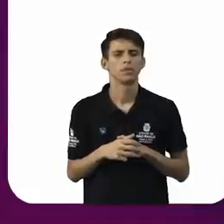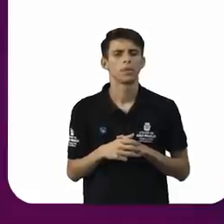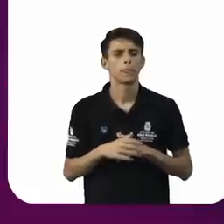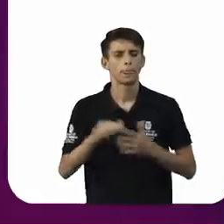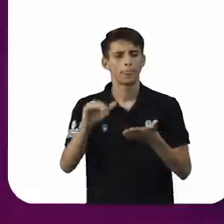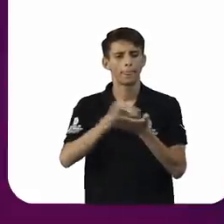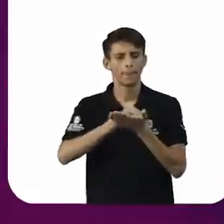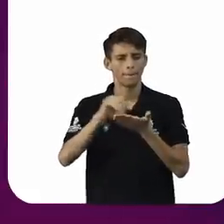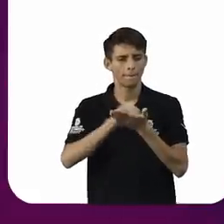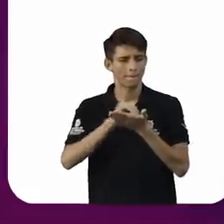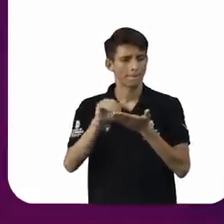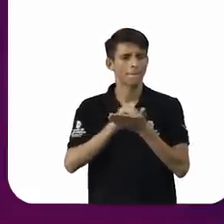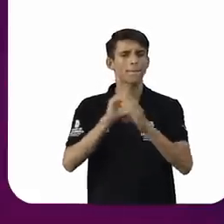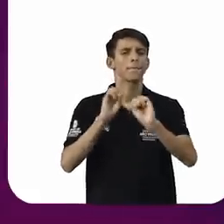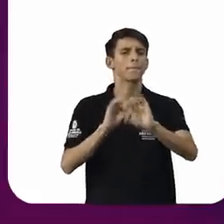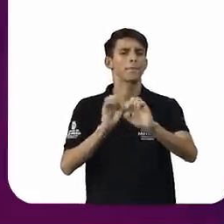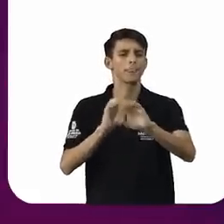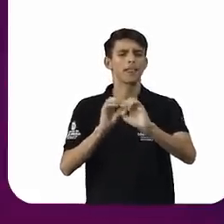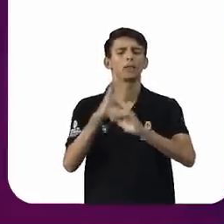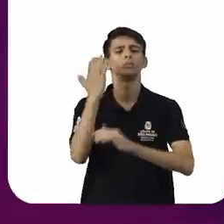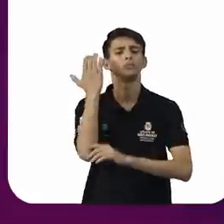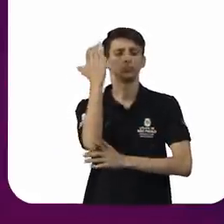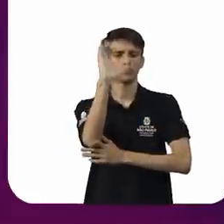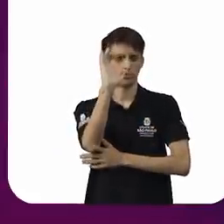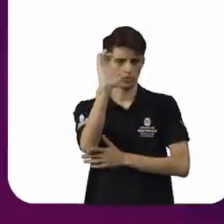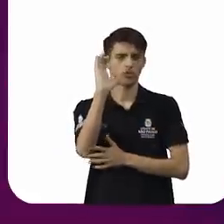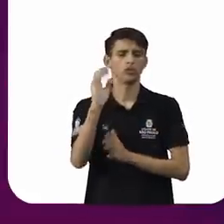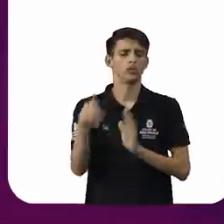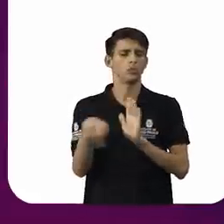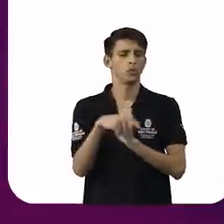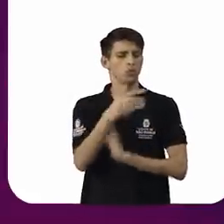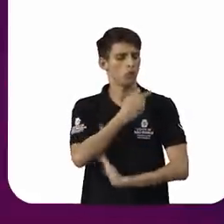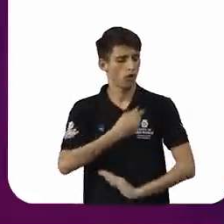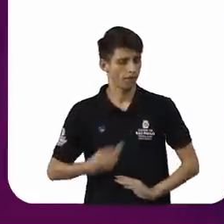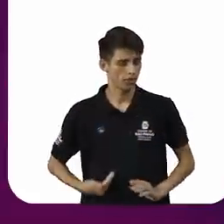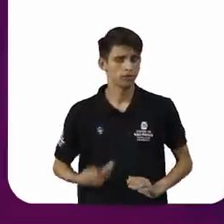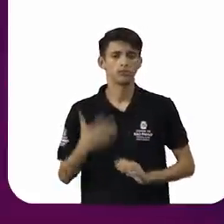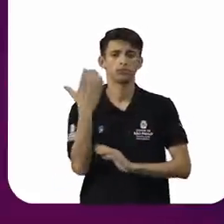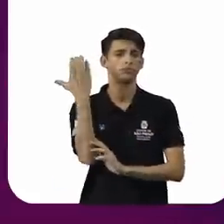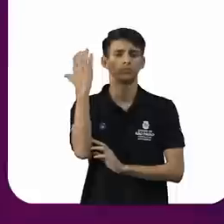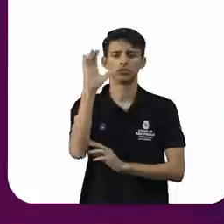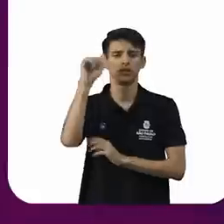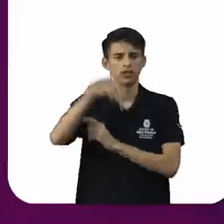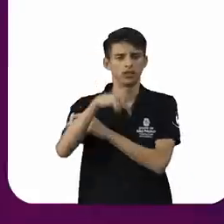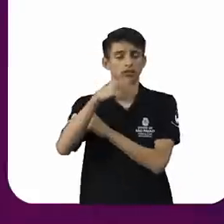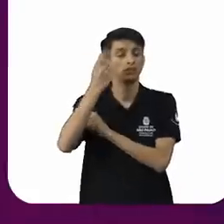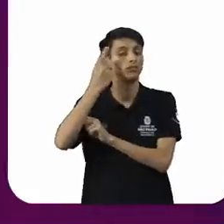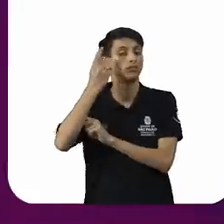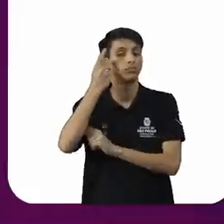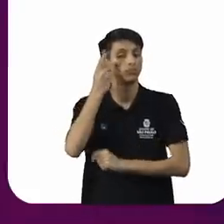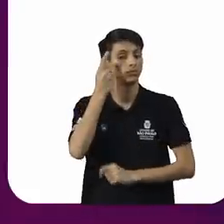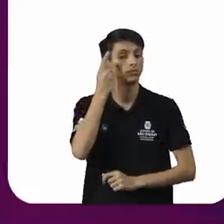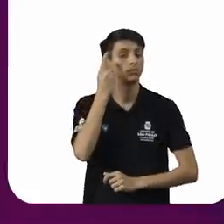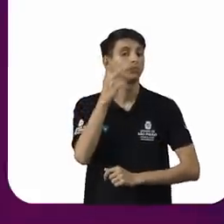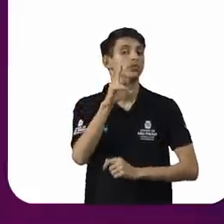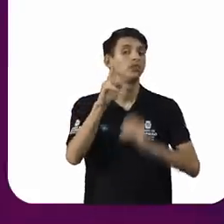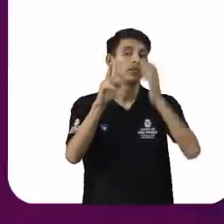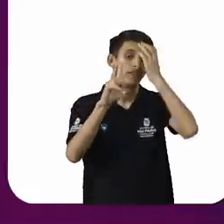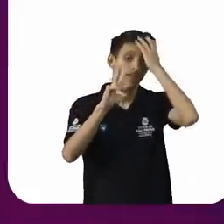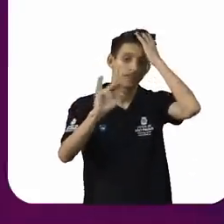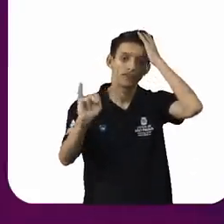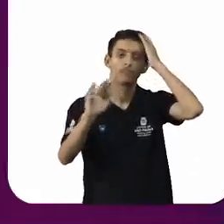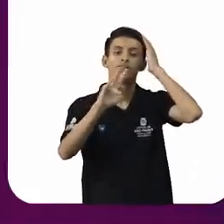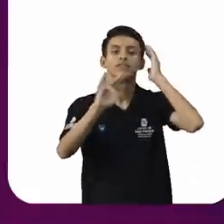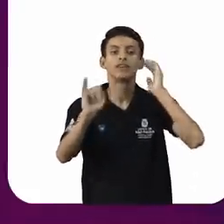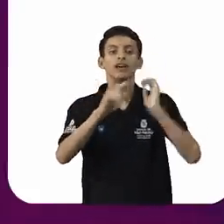a Secretaria da Educação, enfim, os órgãos governamentais e tal, aqui de São Paulo, vai ter um botão